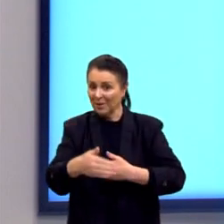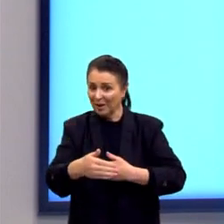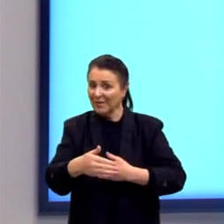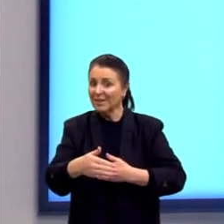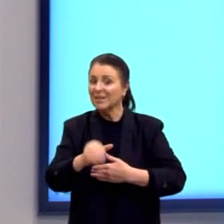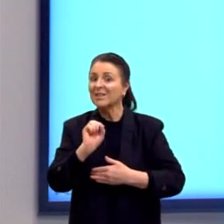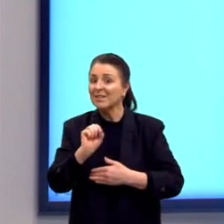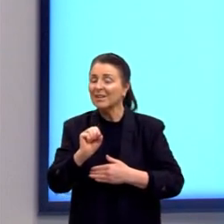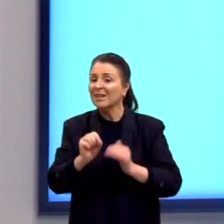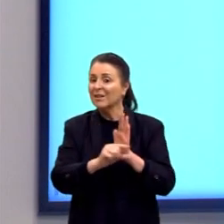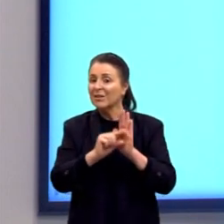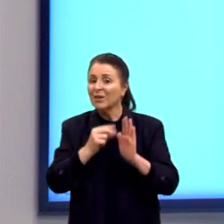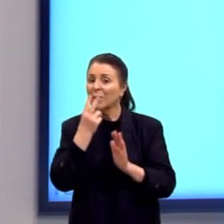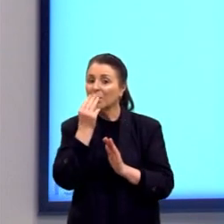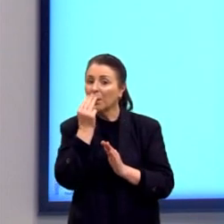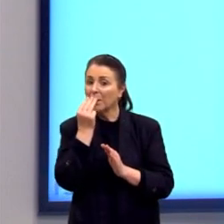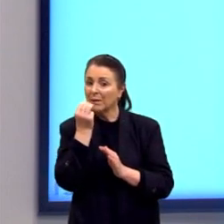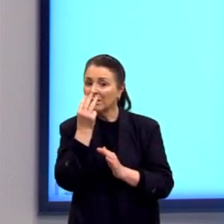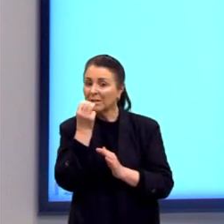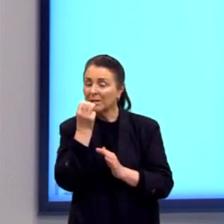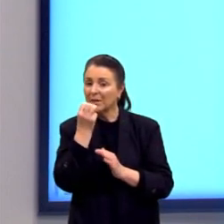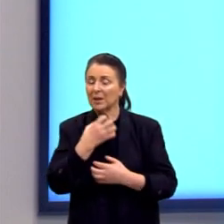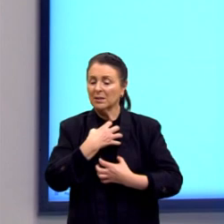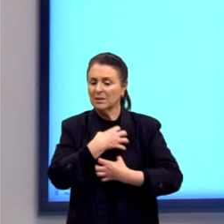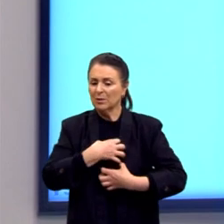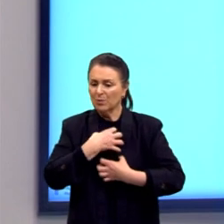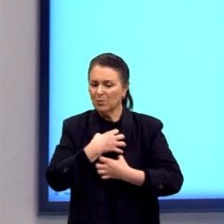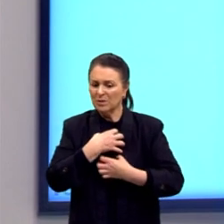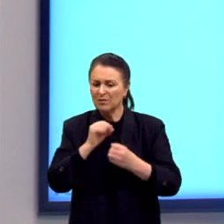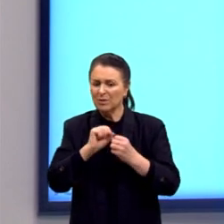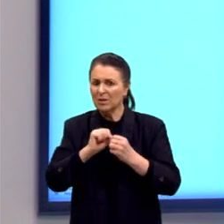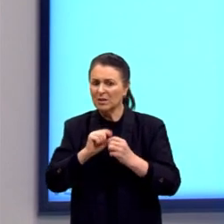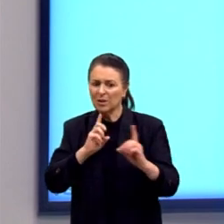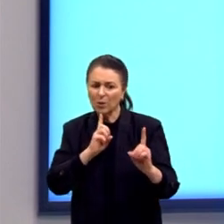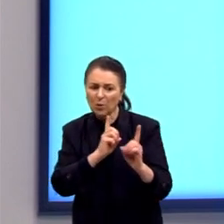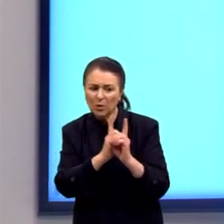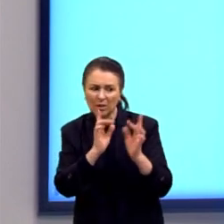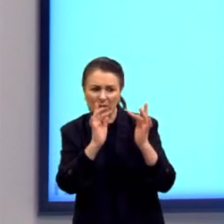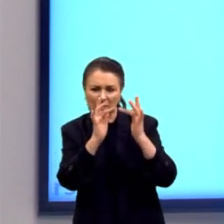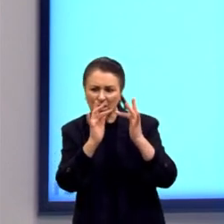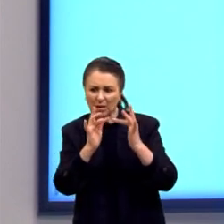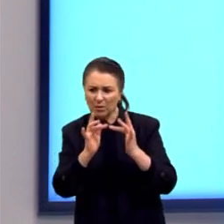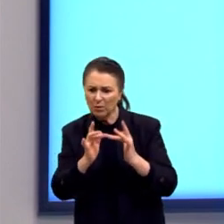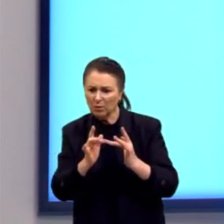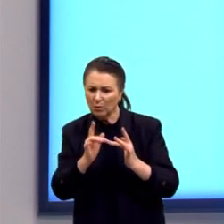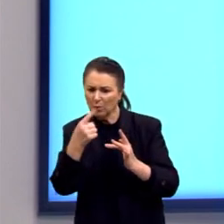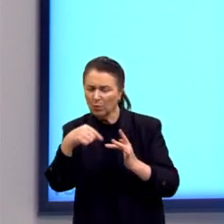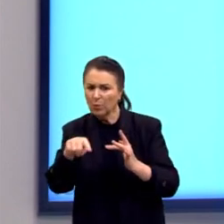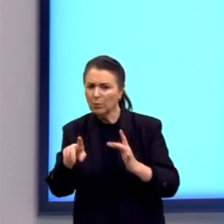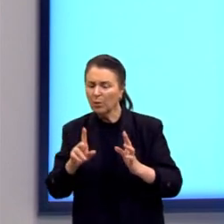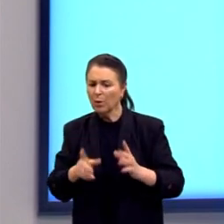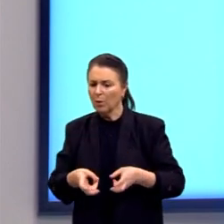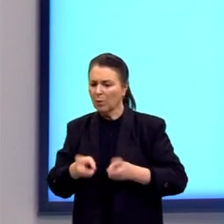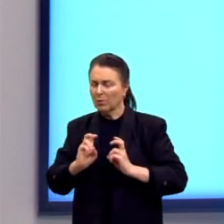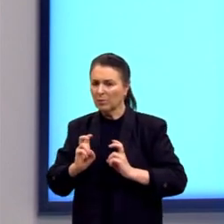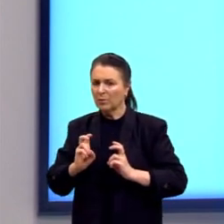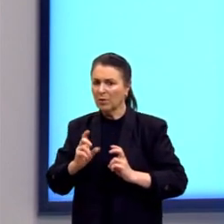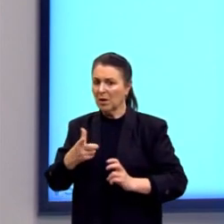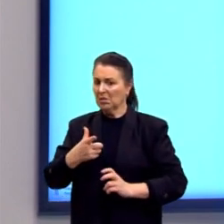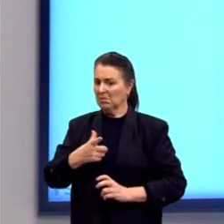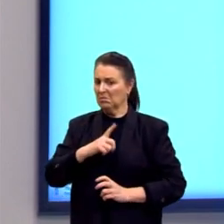E essa angústia é porque no contato com os outros, eu vou perceber que a minha vida, eu não tenho uma existência